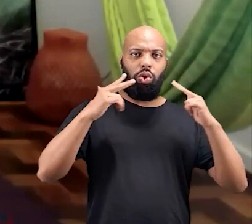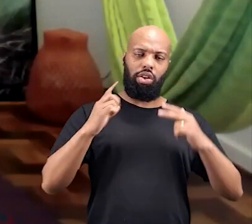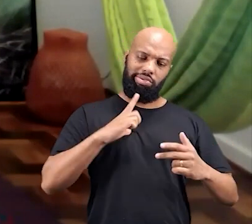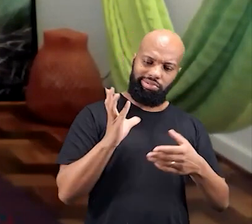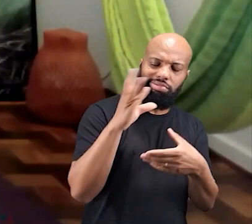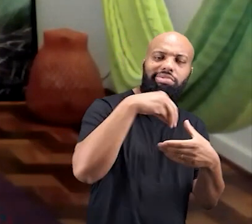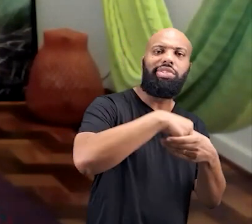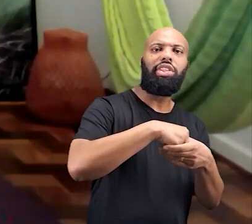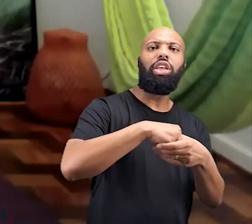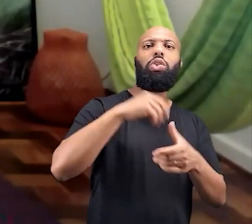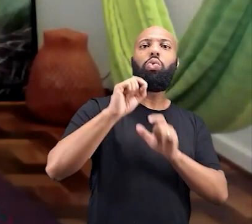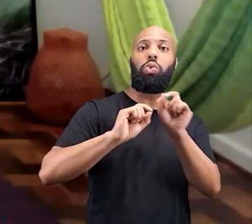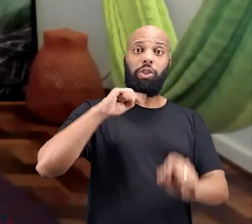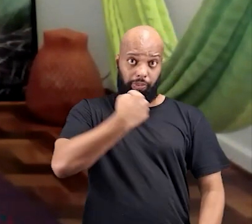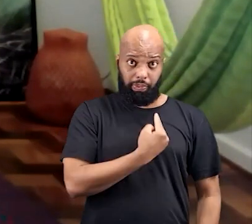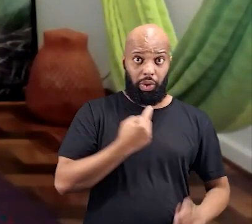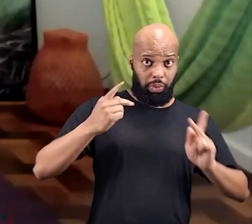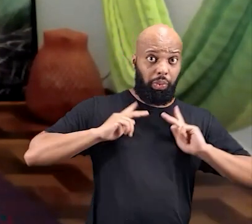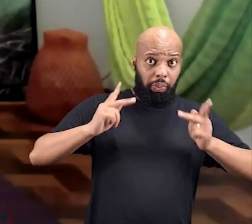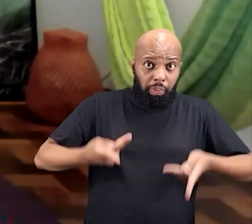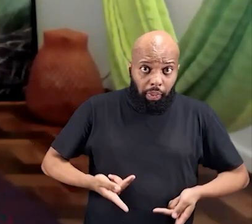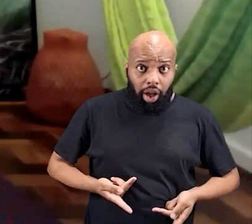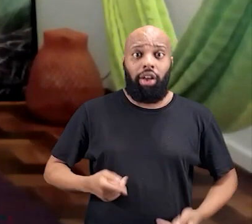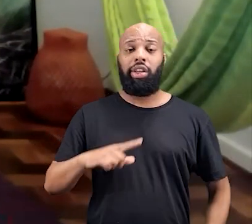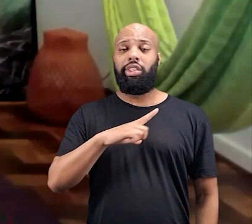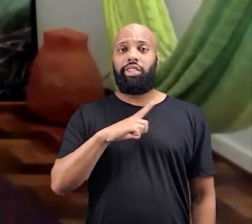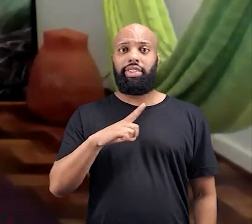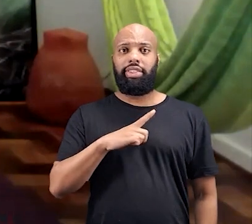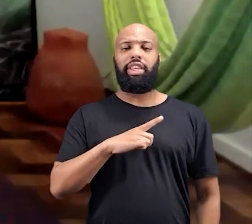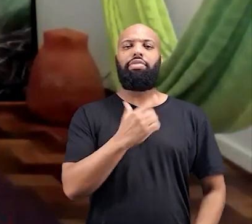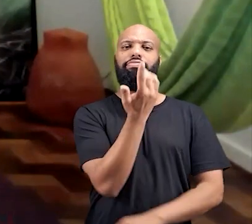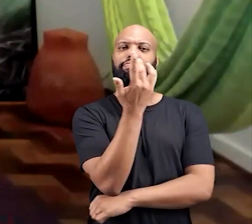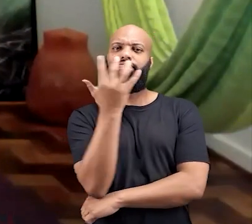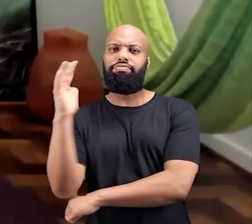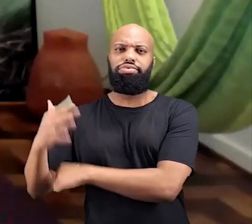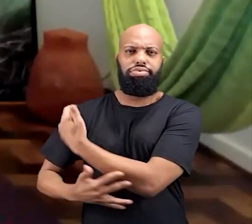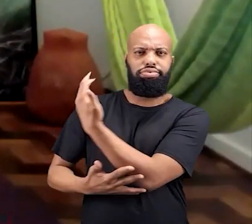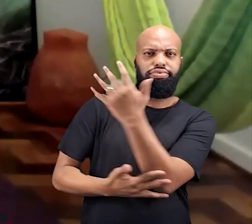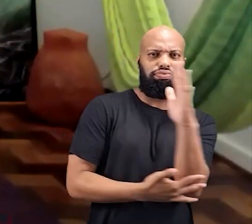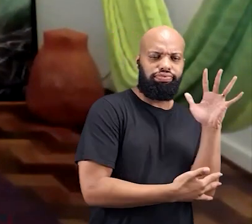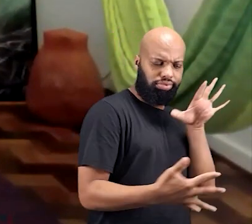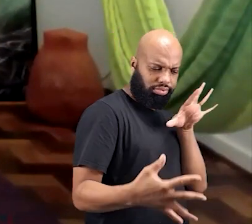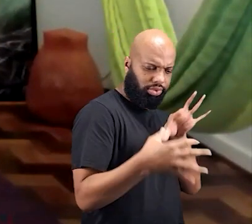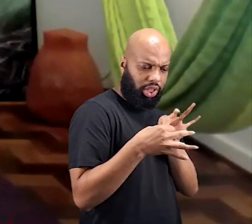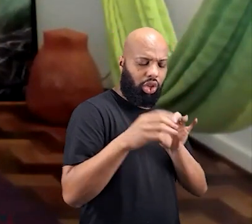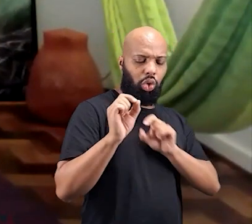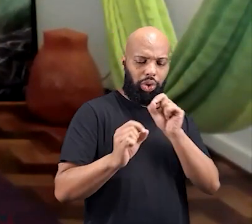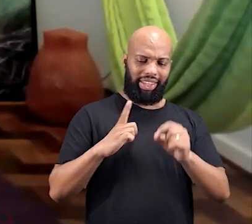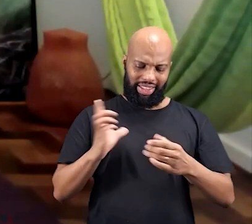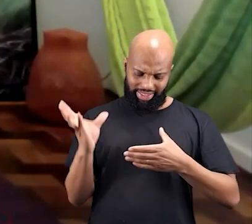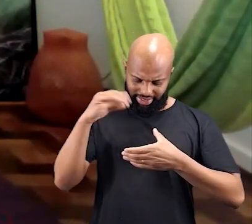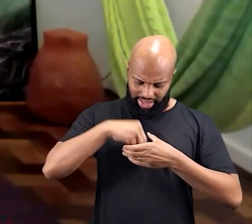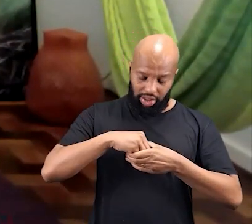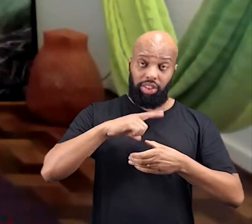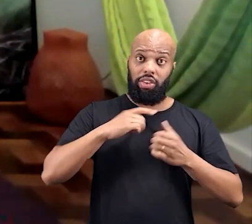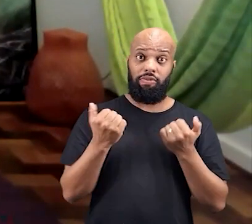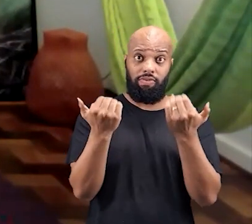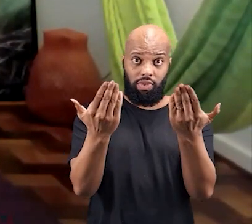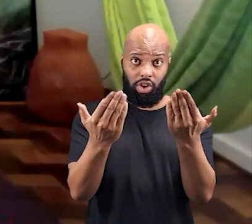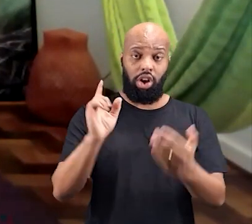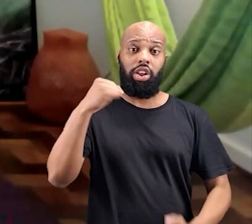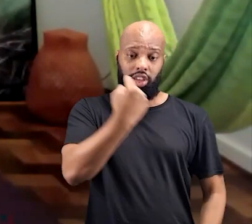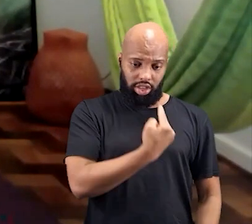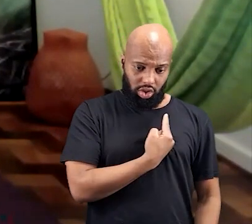natureza, esse espelhamento, né? De nós seres humanos com essa natureza, que tudo que está